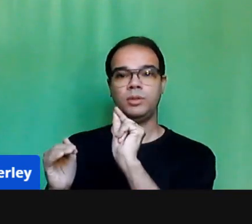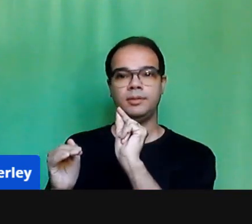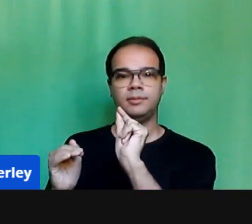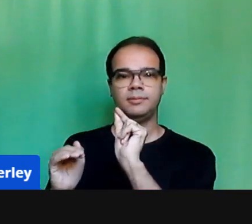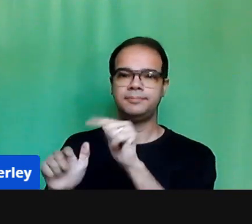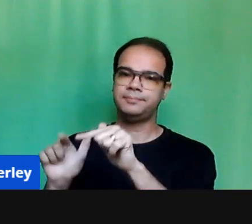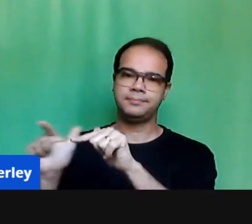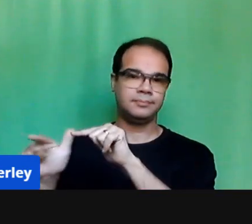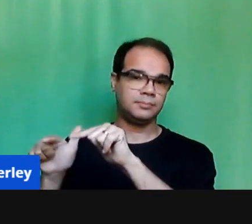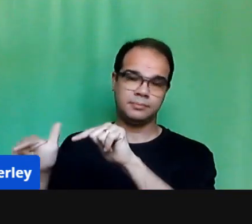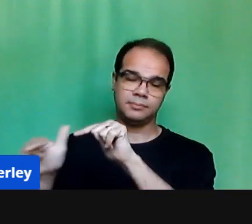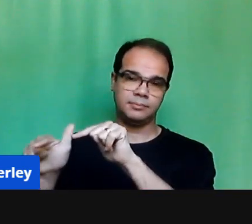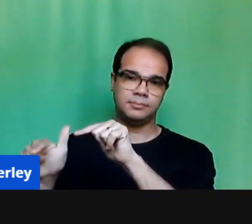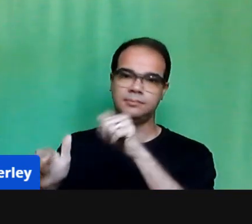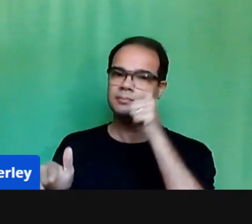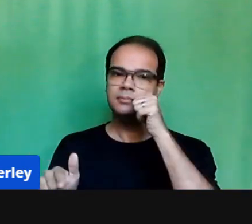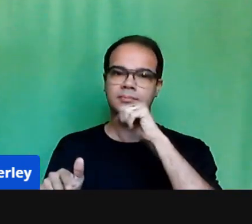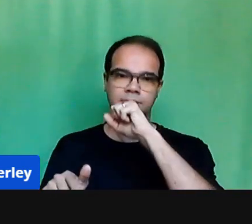foco